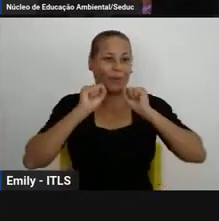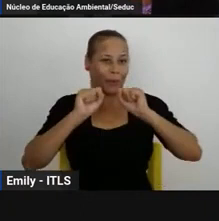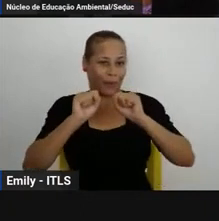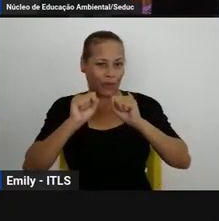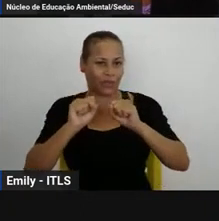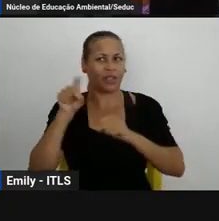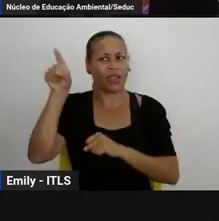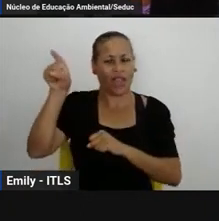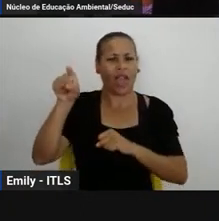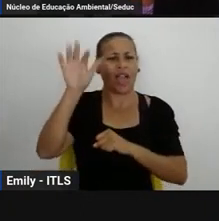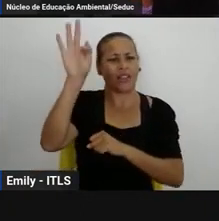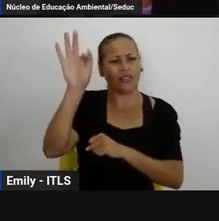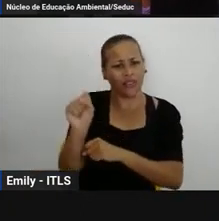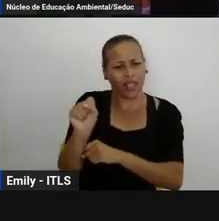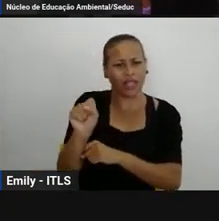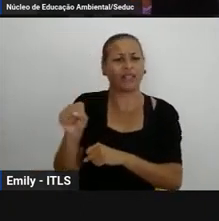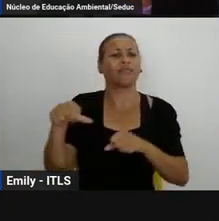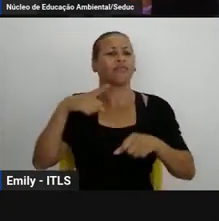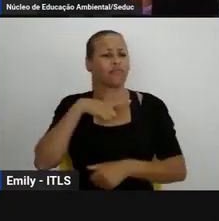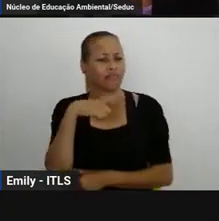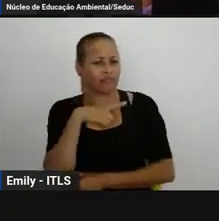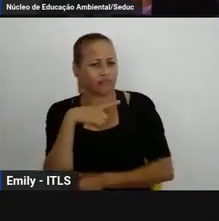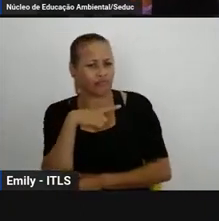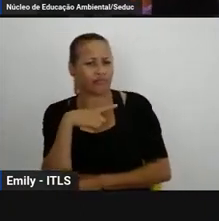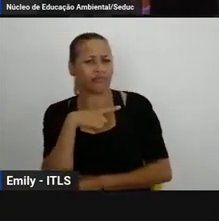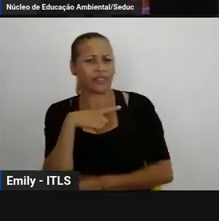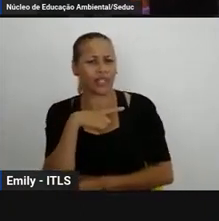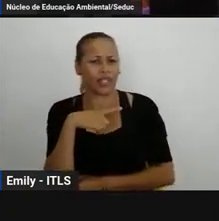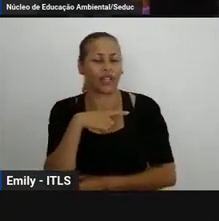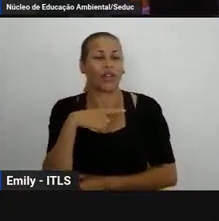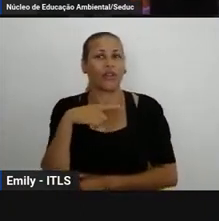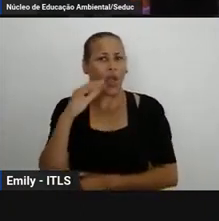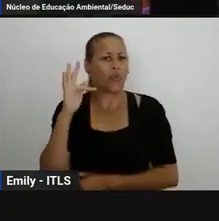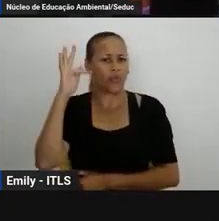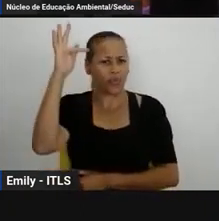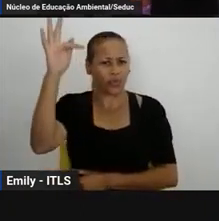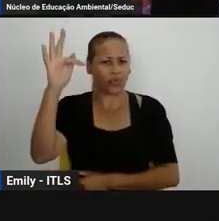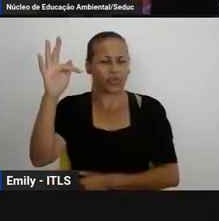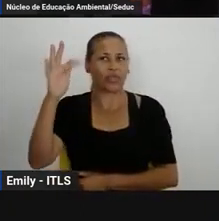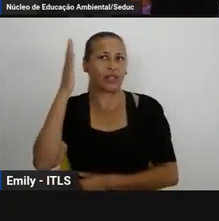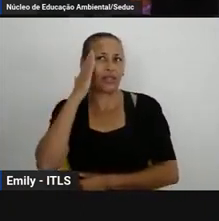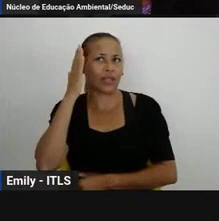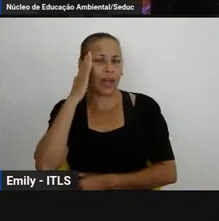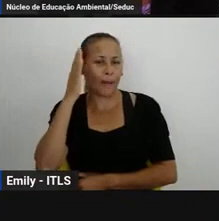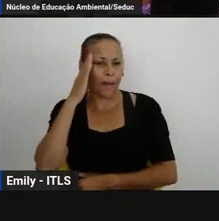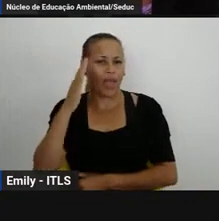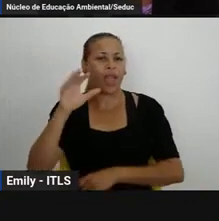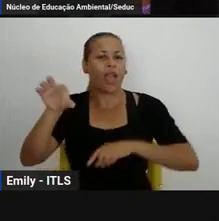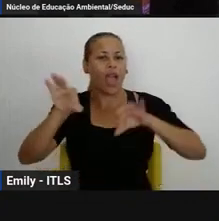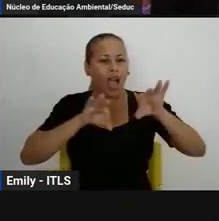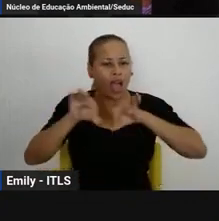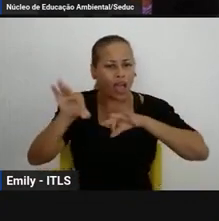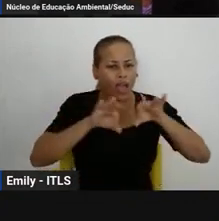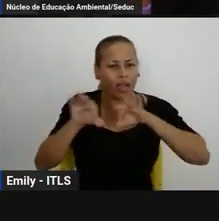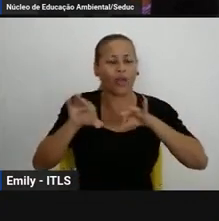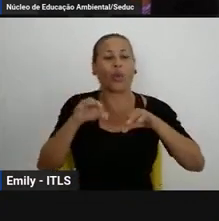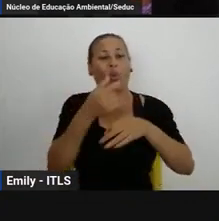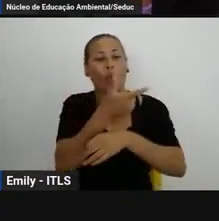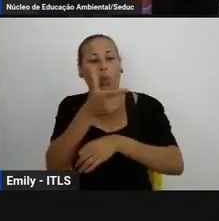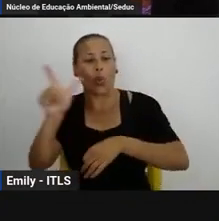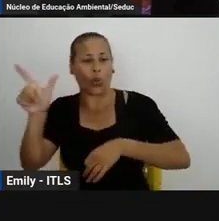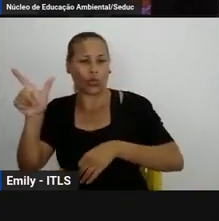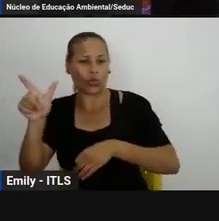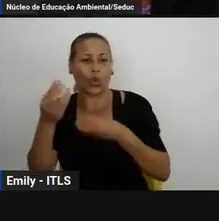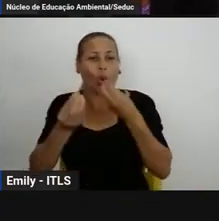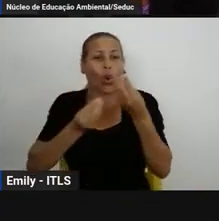acredito que logo logo vocês estarão também cientes dessa ação e por fim a educação de jovens e